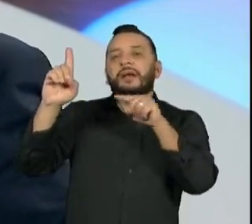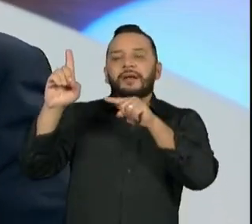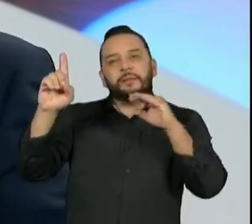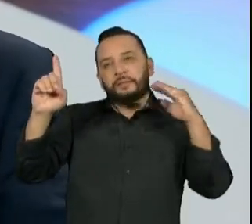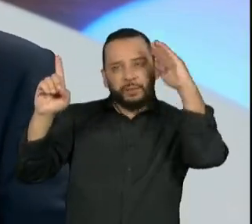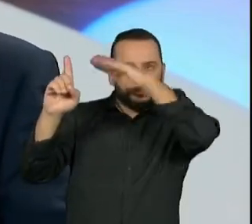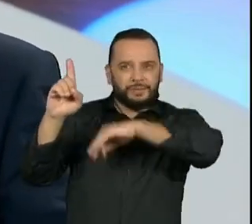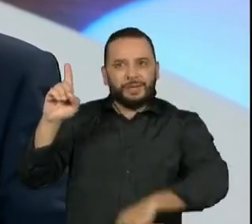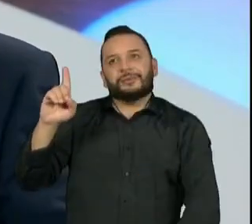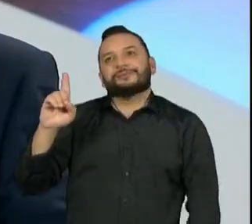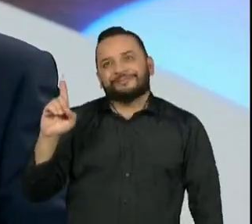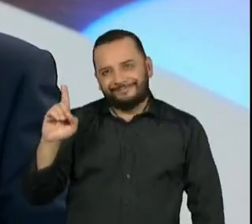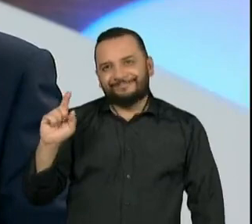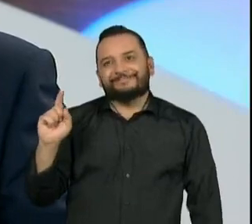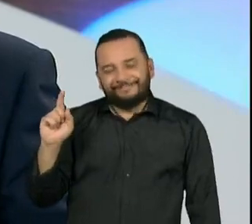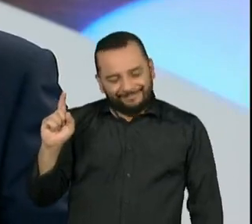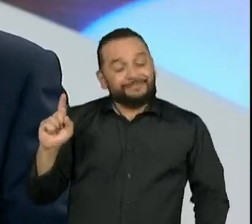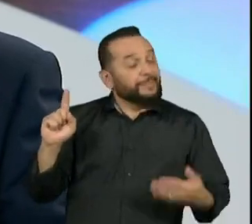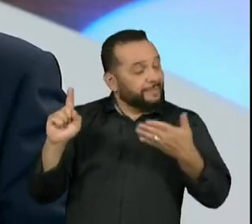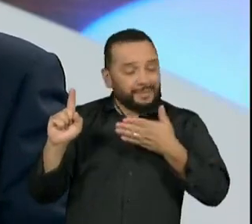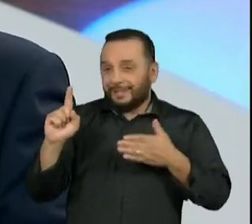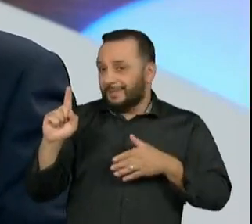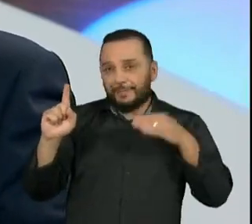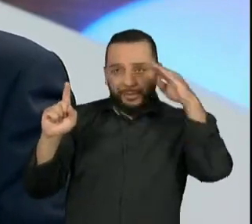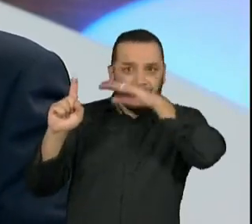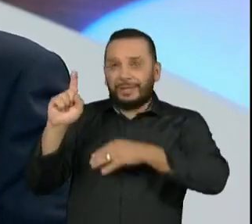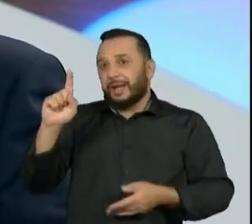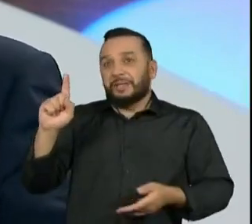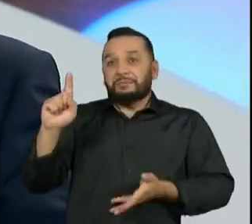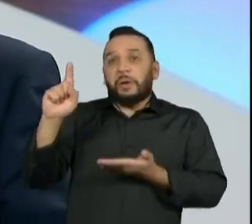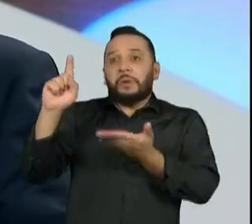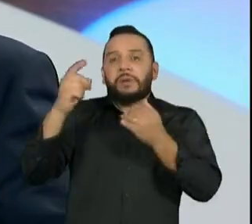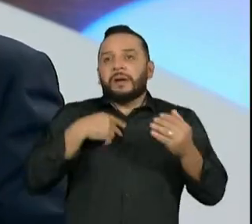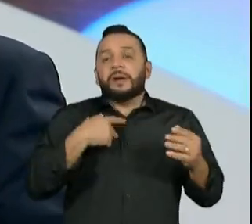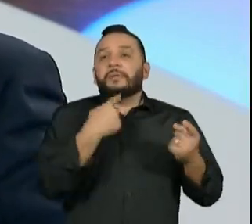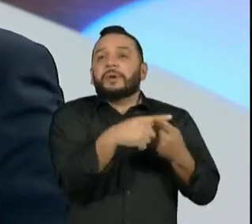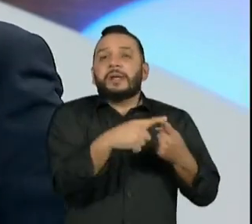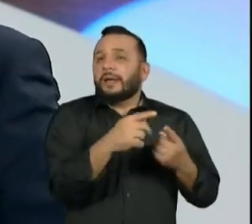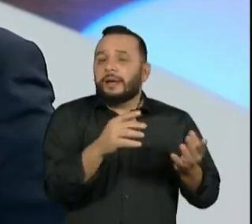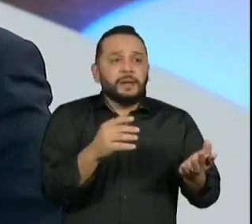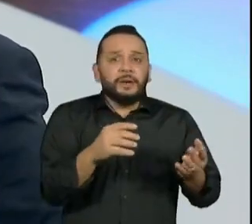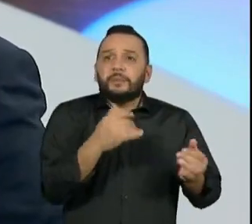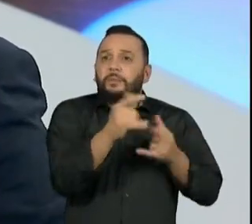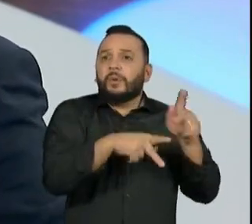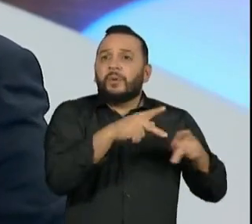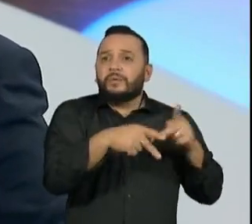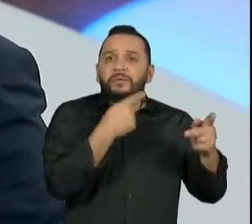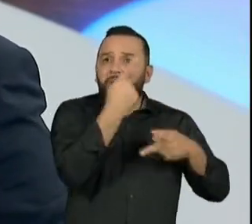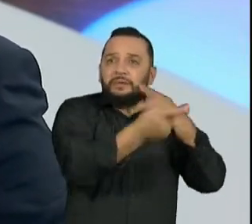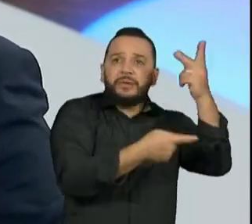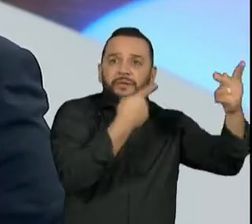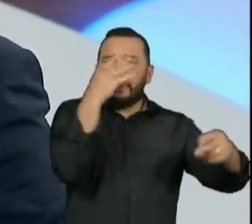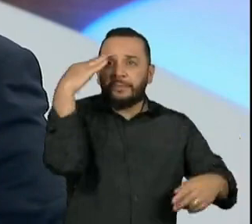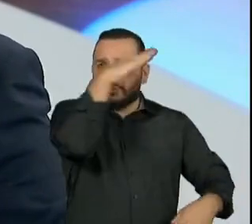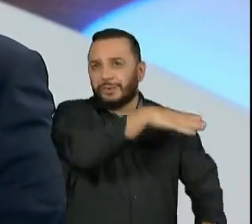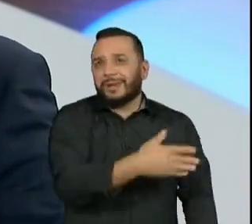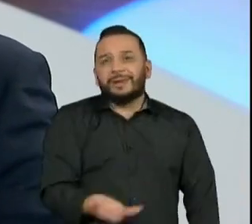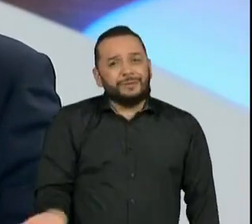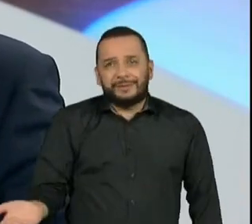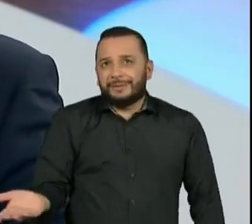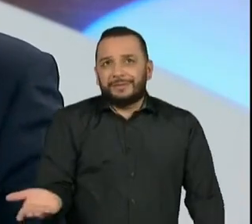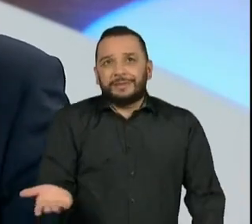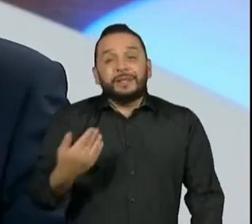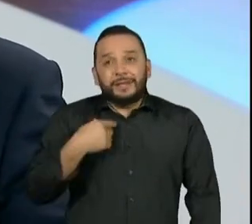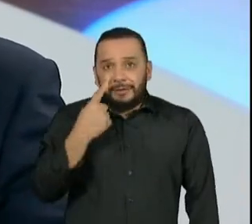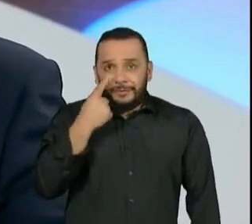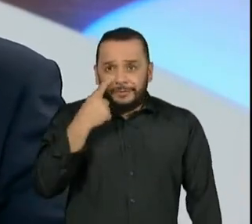deixa de ser um debate político-racional e passa a ser uma coisa totalmente emocional. Que foi aquilo que eu vi quando estive cá no